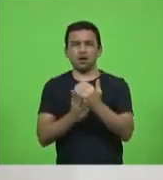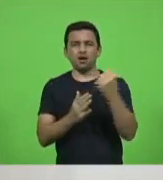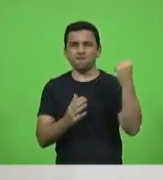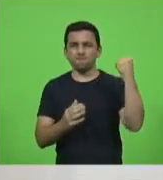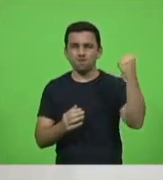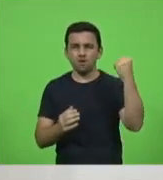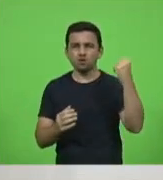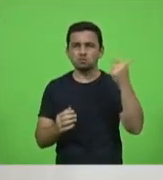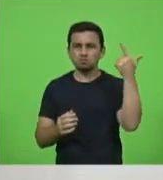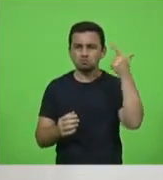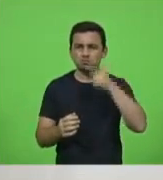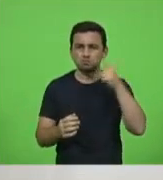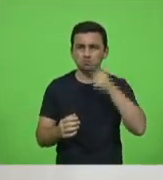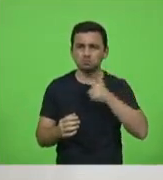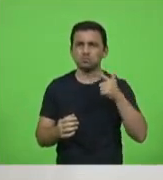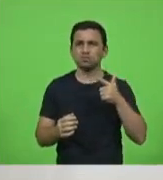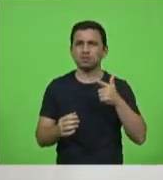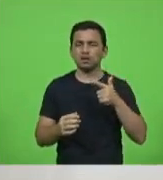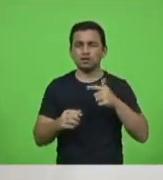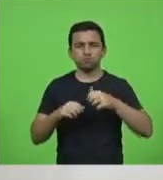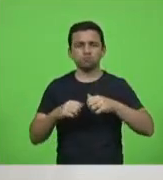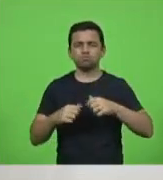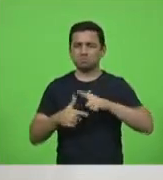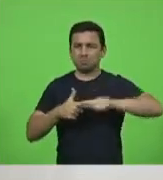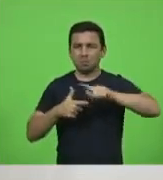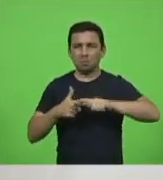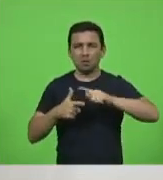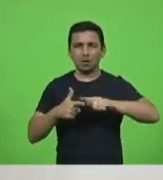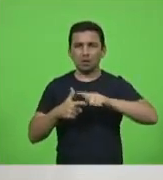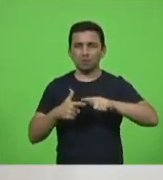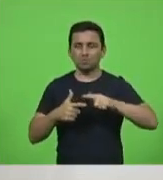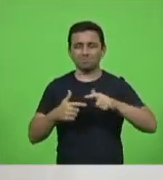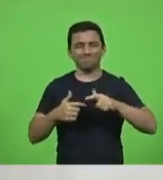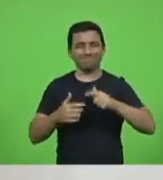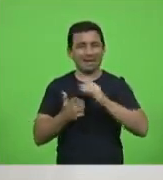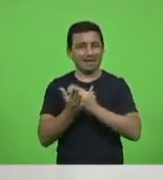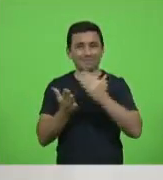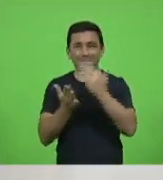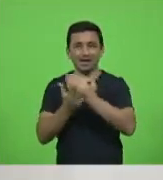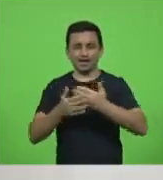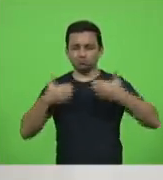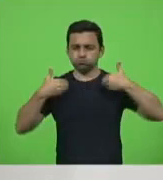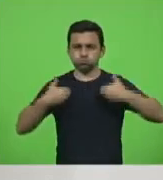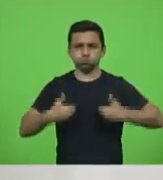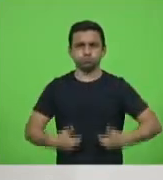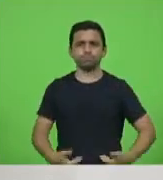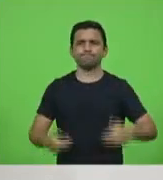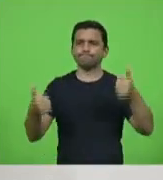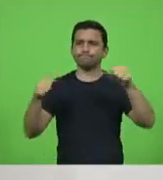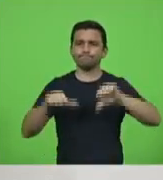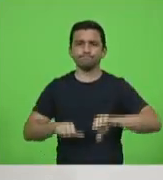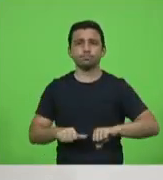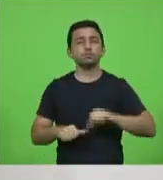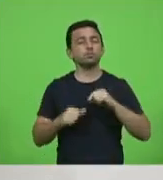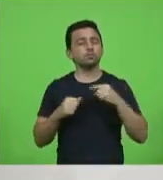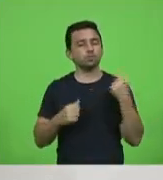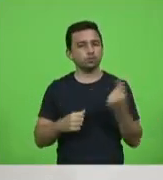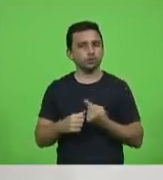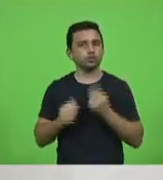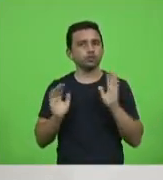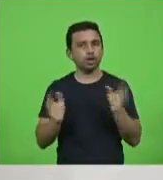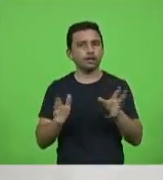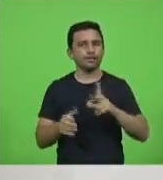forte, com mais implicações para o ser humano. E todos nós, eu acho, que já temos reunidas